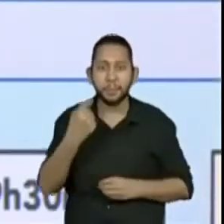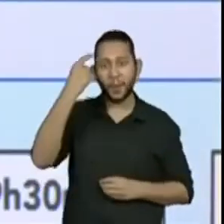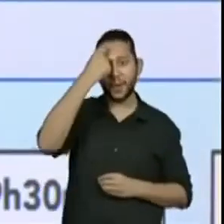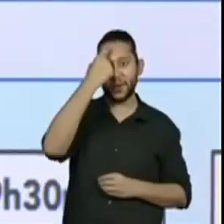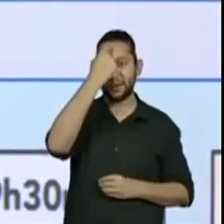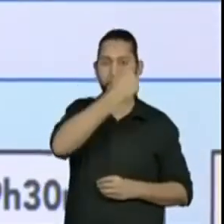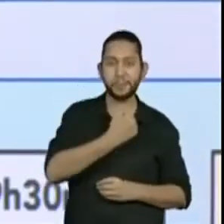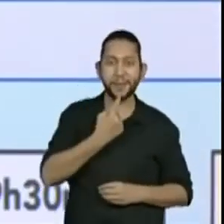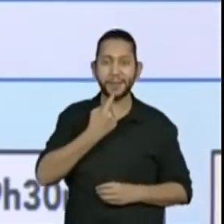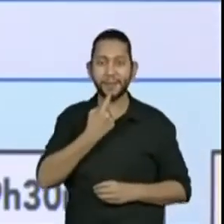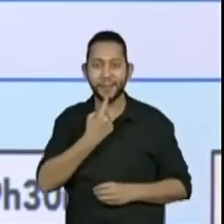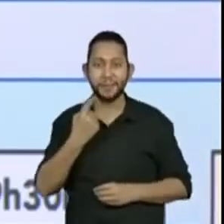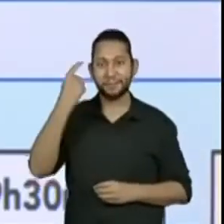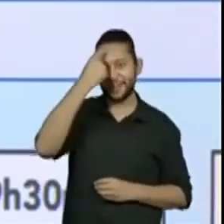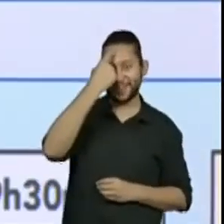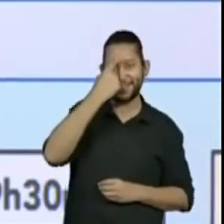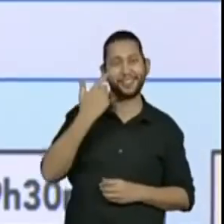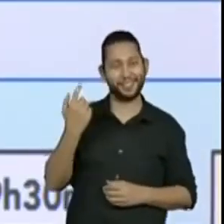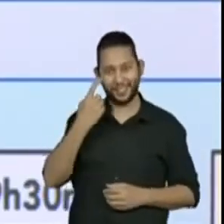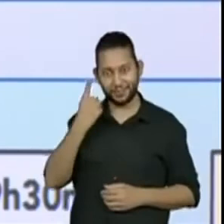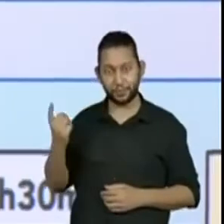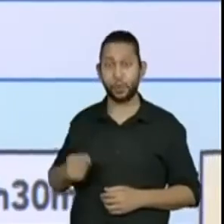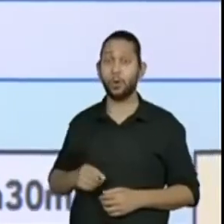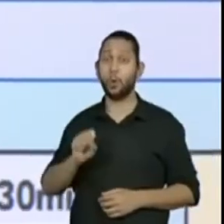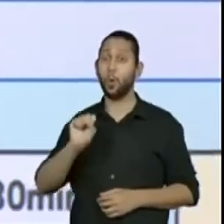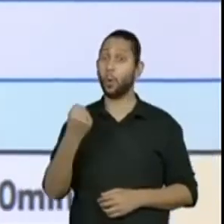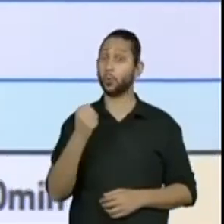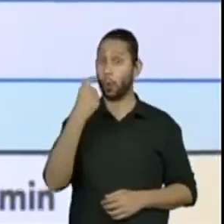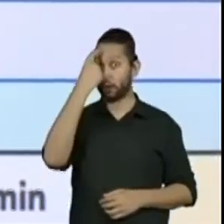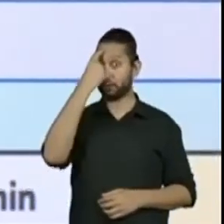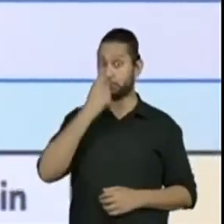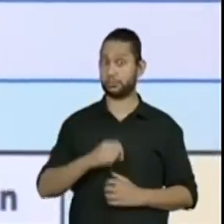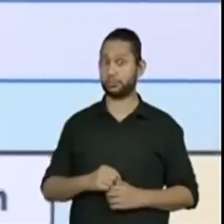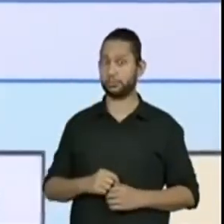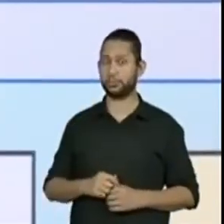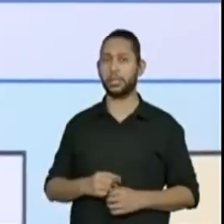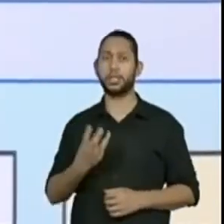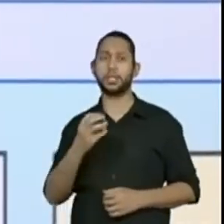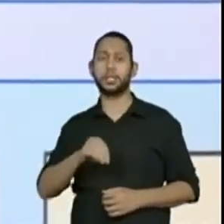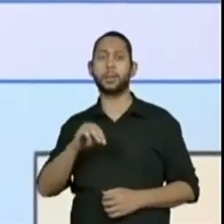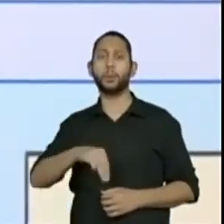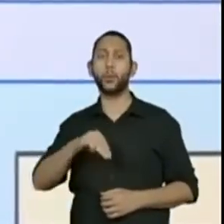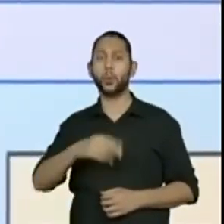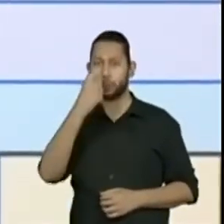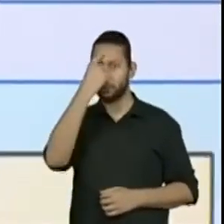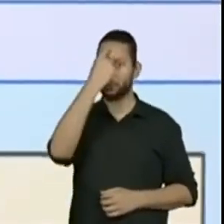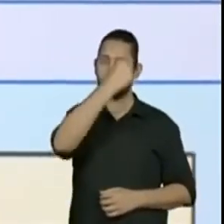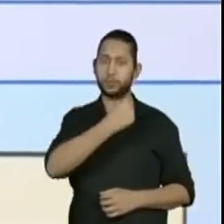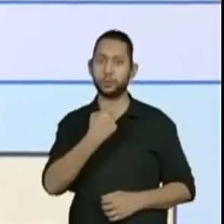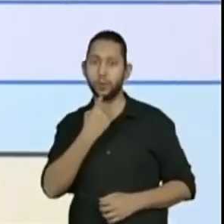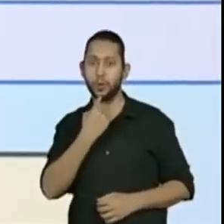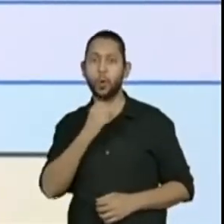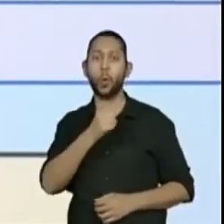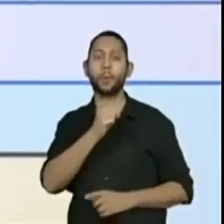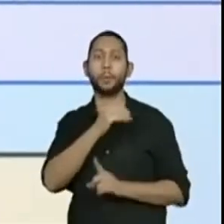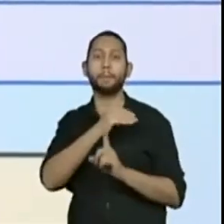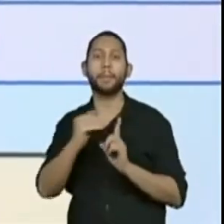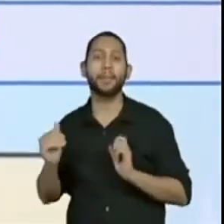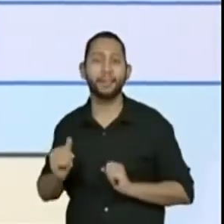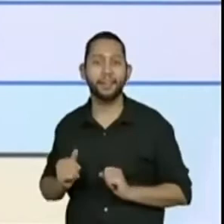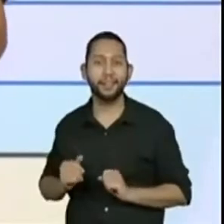Então, de 30 em 30 minutos, o último número que nós temos é 8 horas. Então, o próximo seria, vou já anotar aqui,